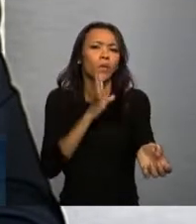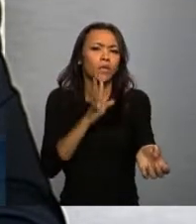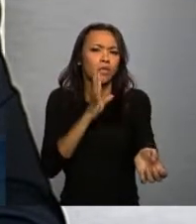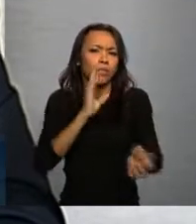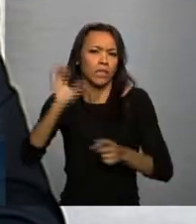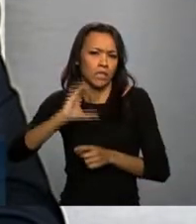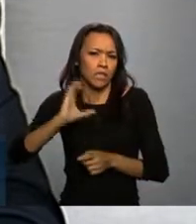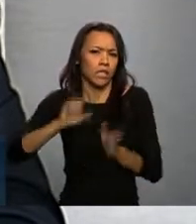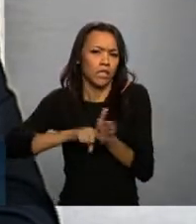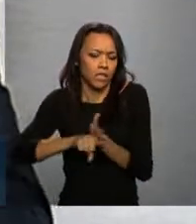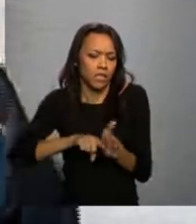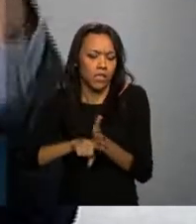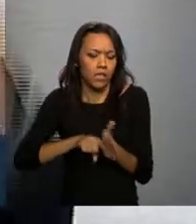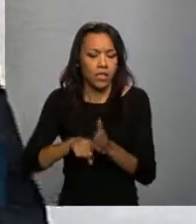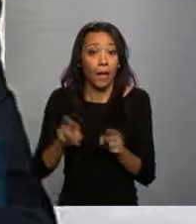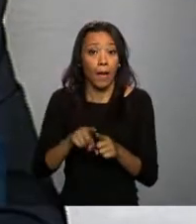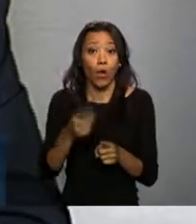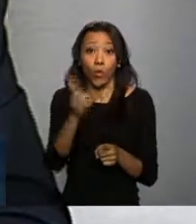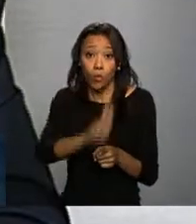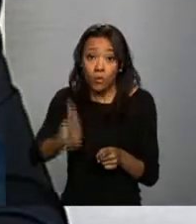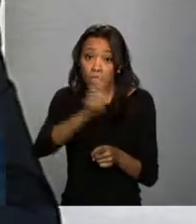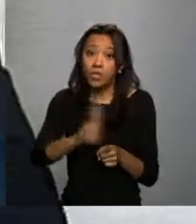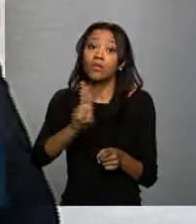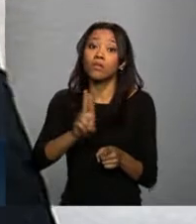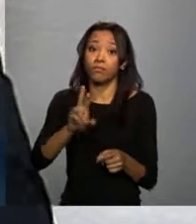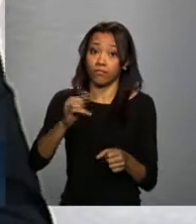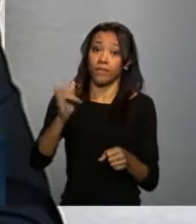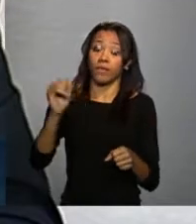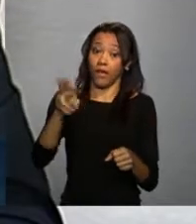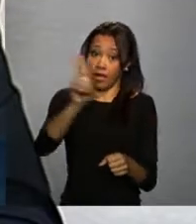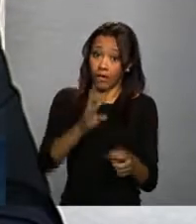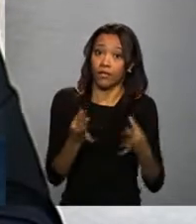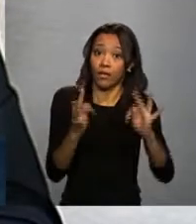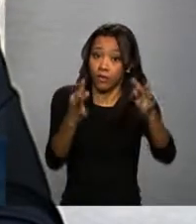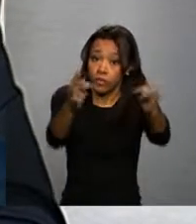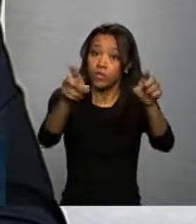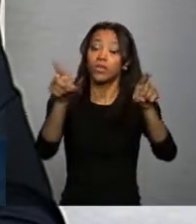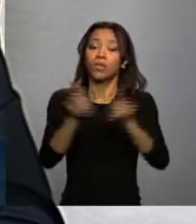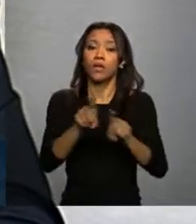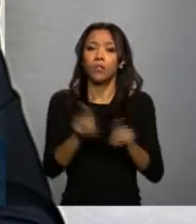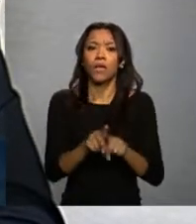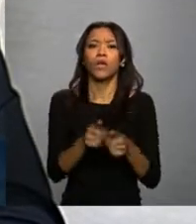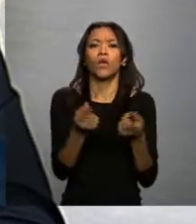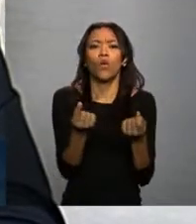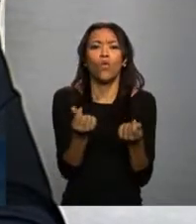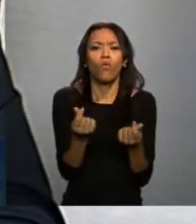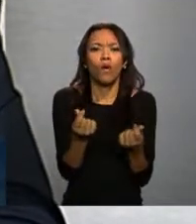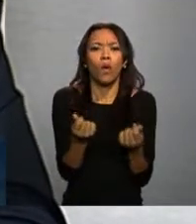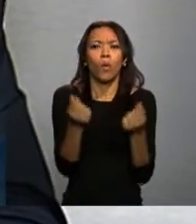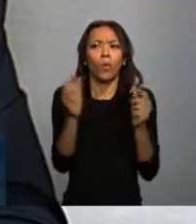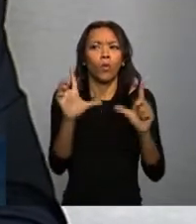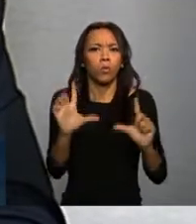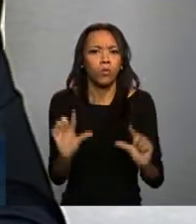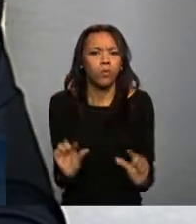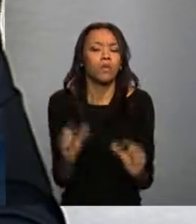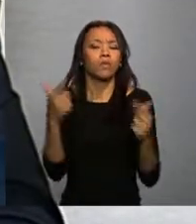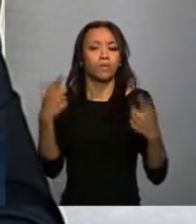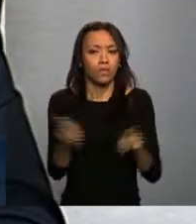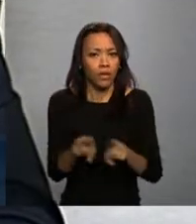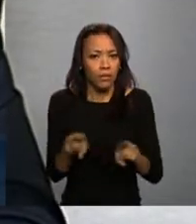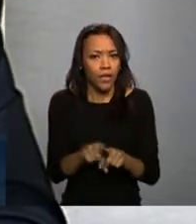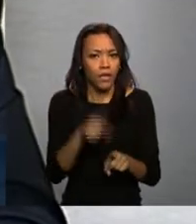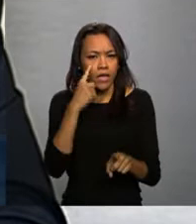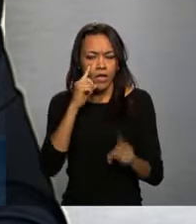à incorporação tecnológica crítica, com custo-benefício muito justificável, centrada nas melhores